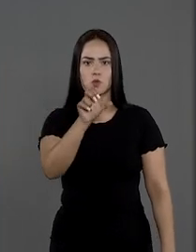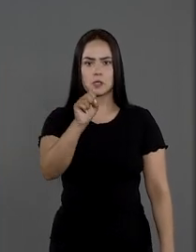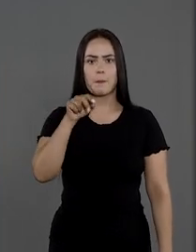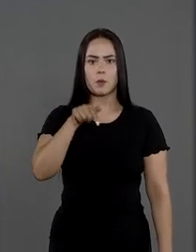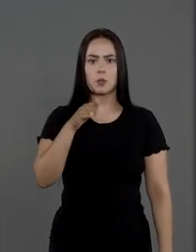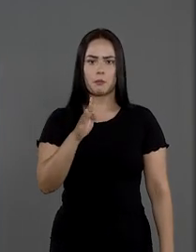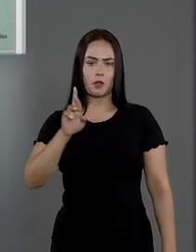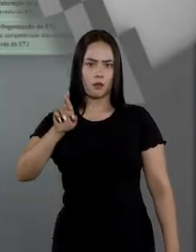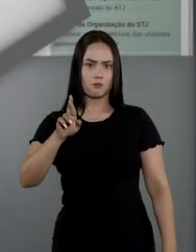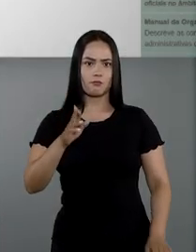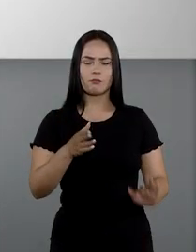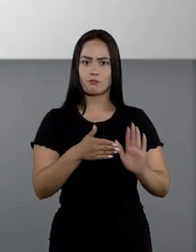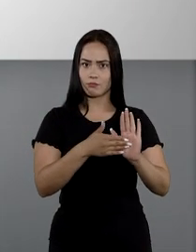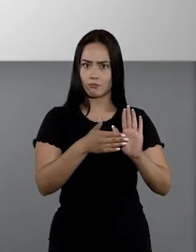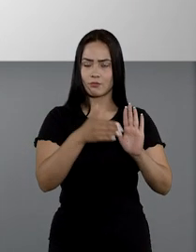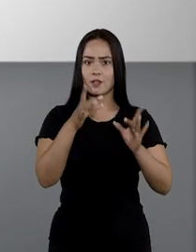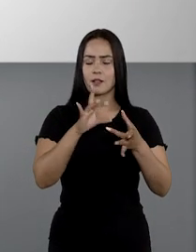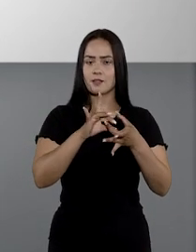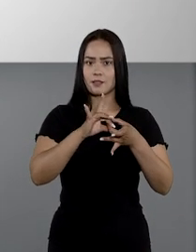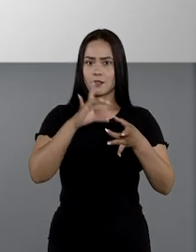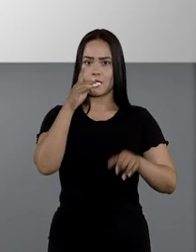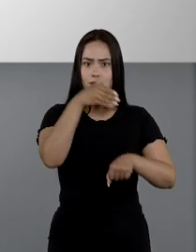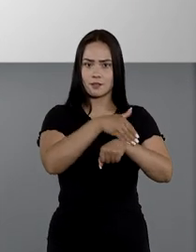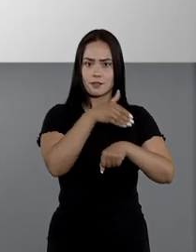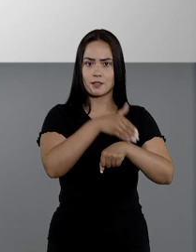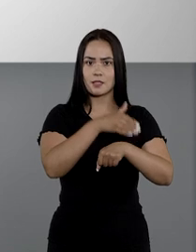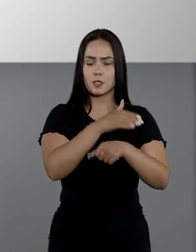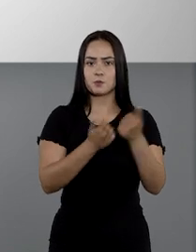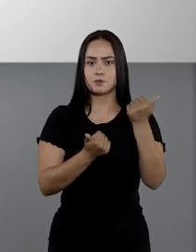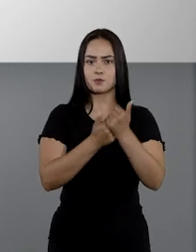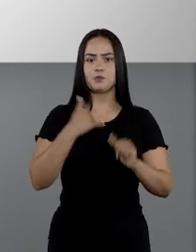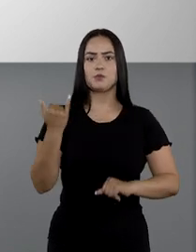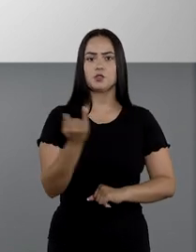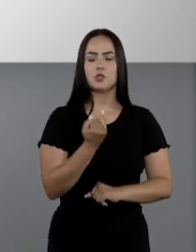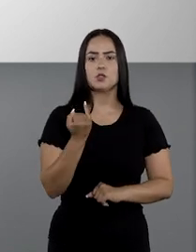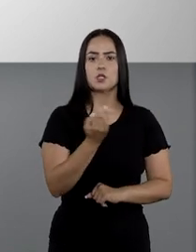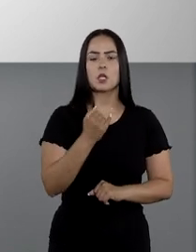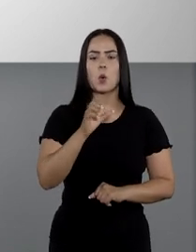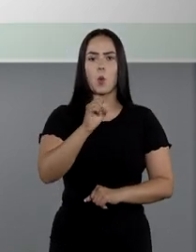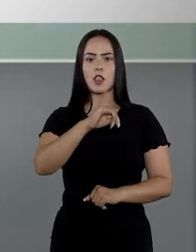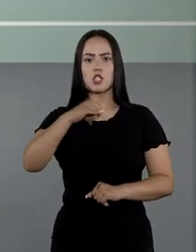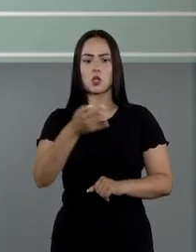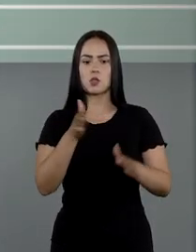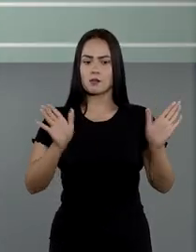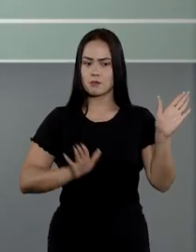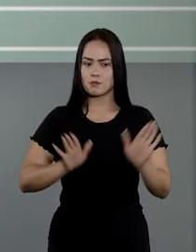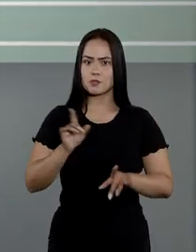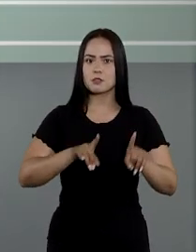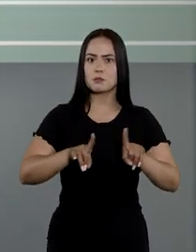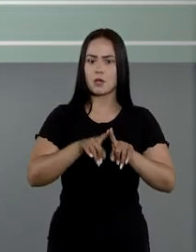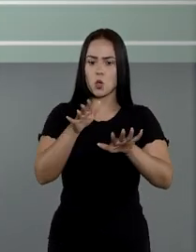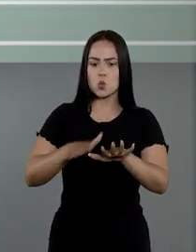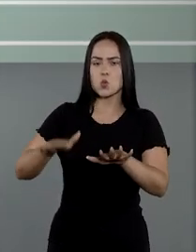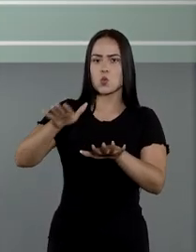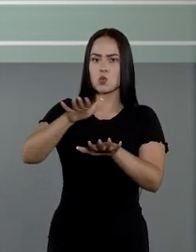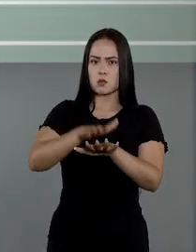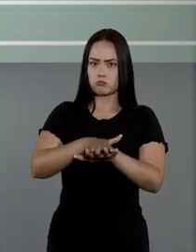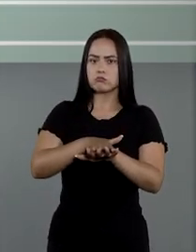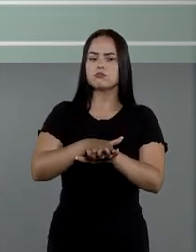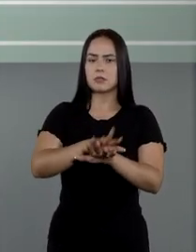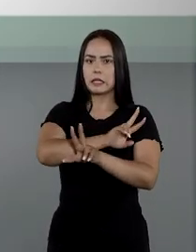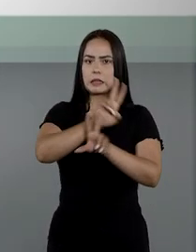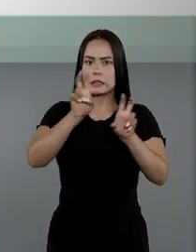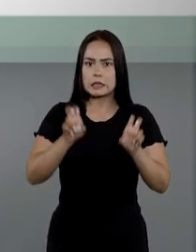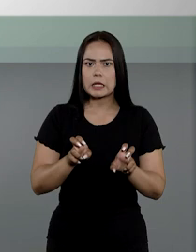.br. Na página, selecione Repositório Institucional do STJ, Acessibilidade e Inclusão.